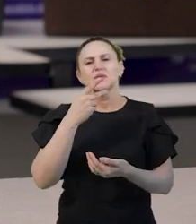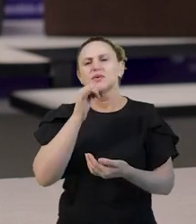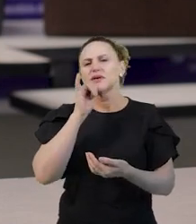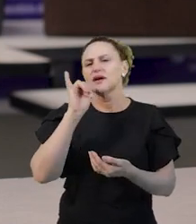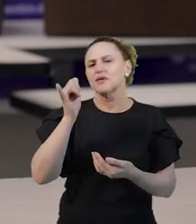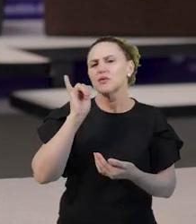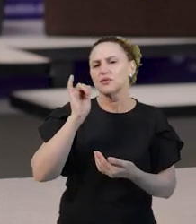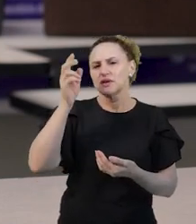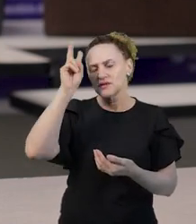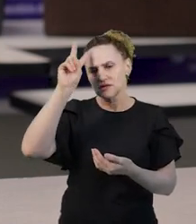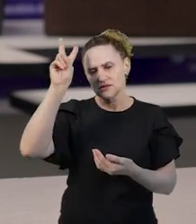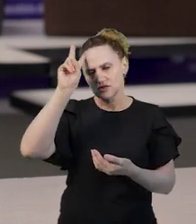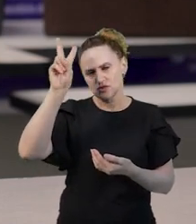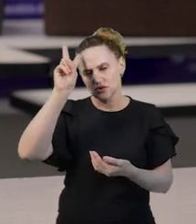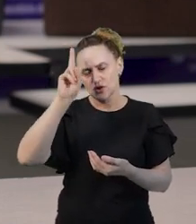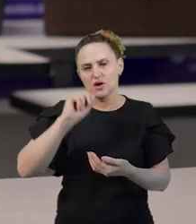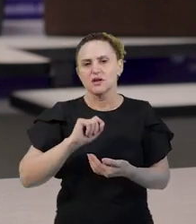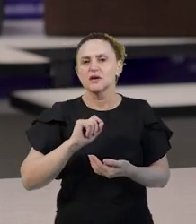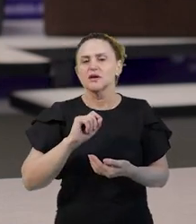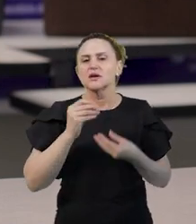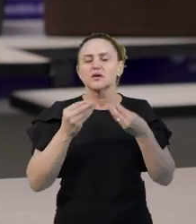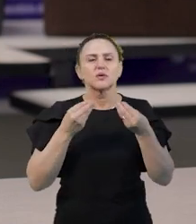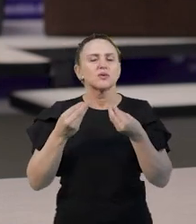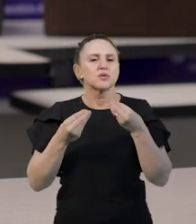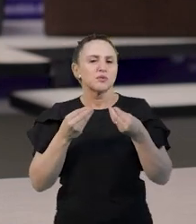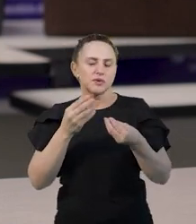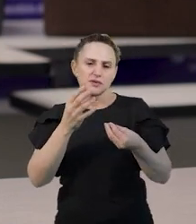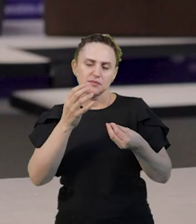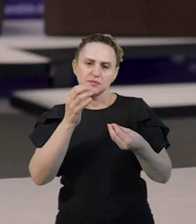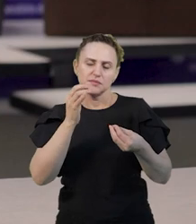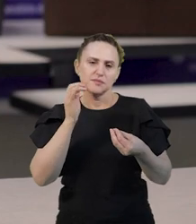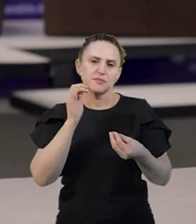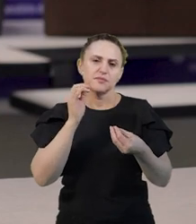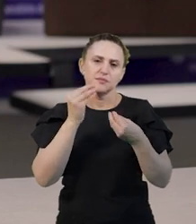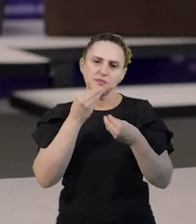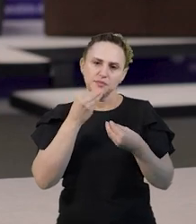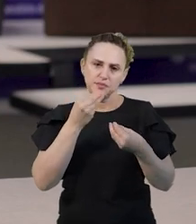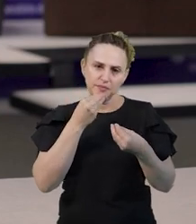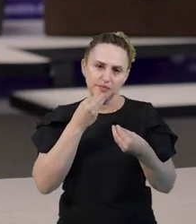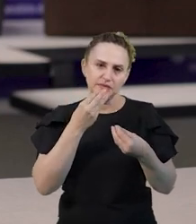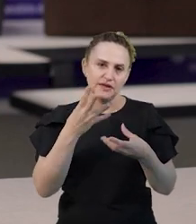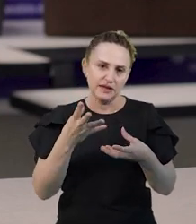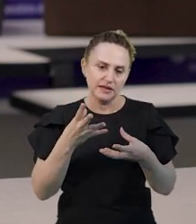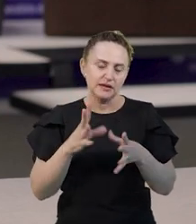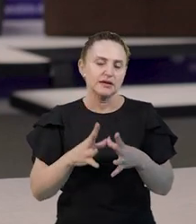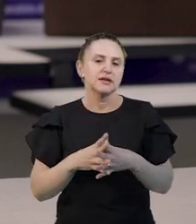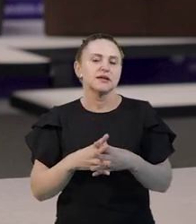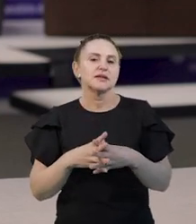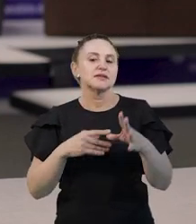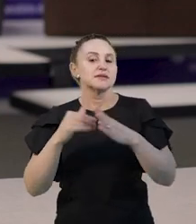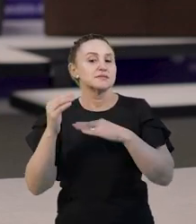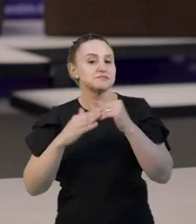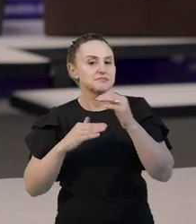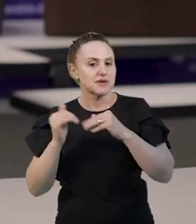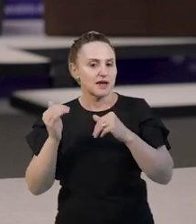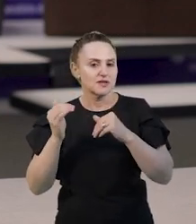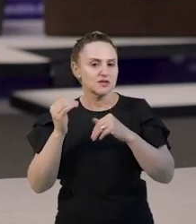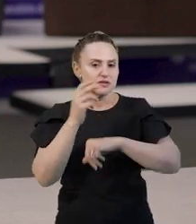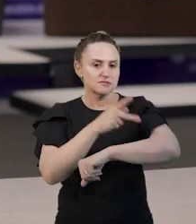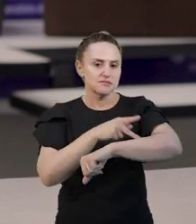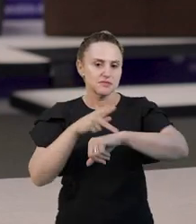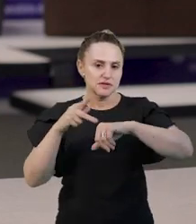recursos, algumas possibilidades para que nós incrementemos um pouco as nossas práticas pedagógicas